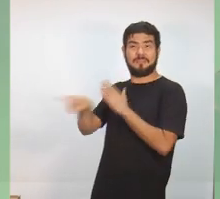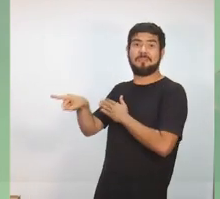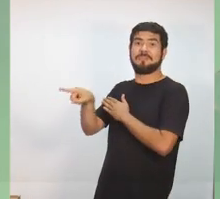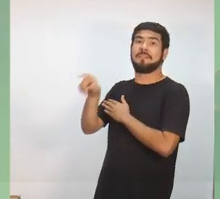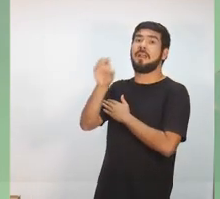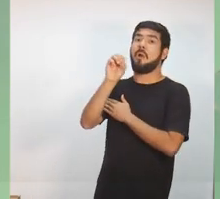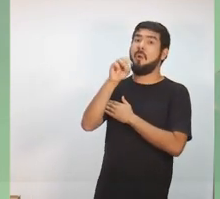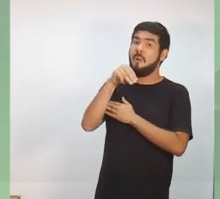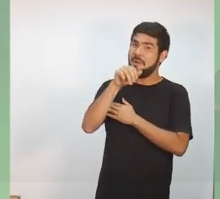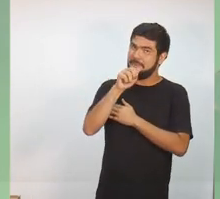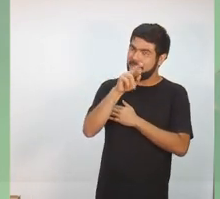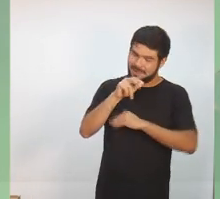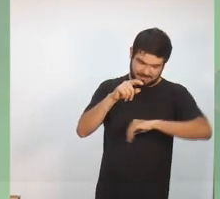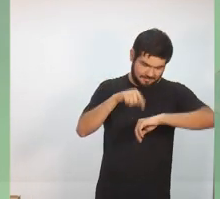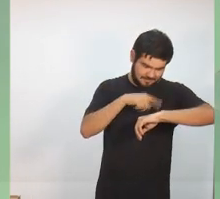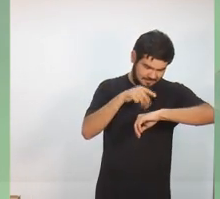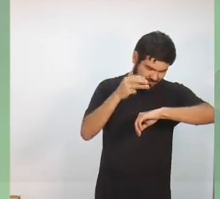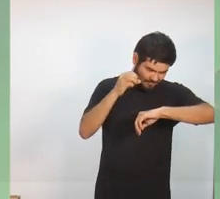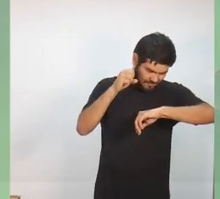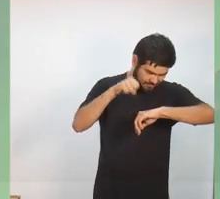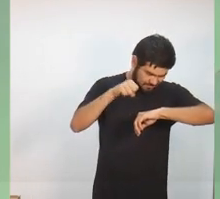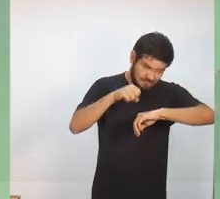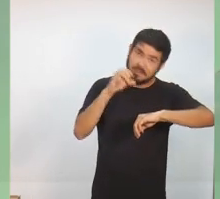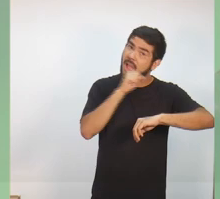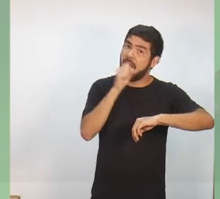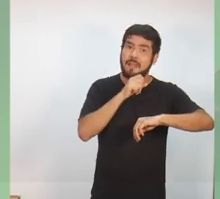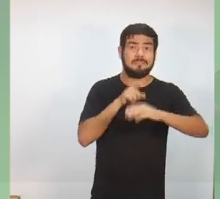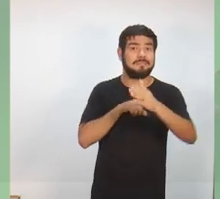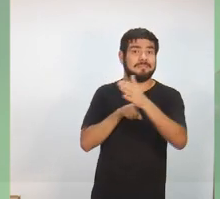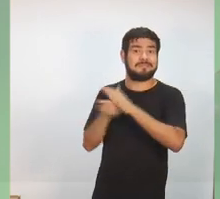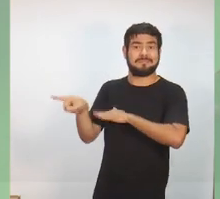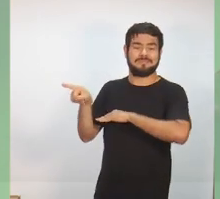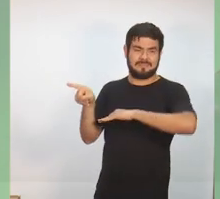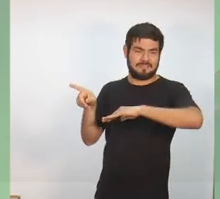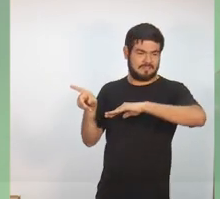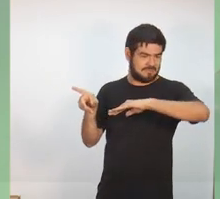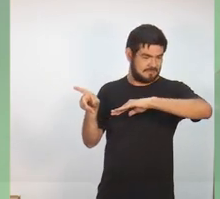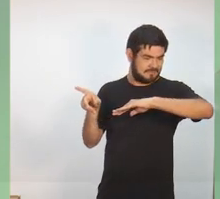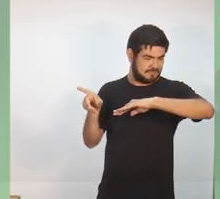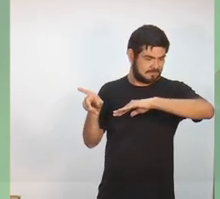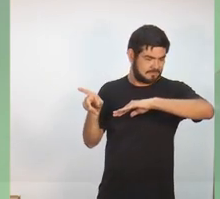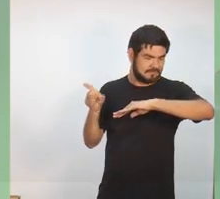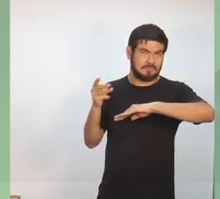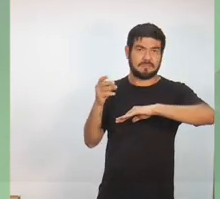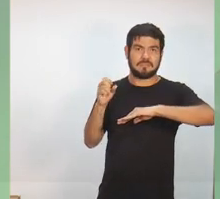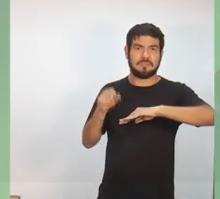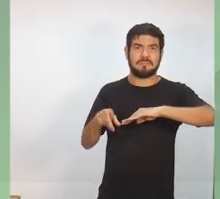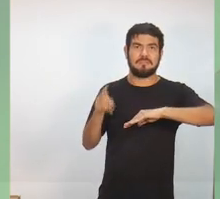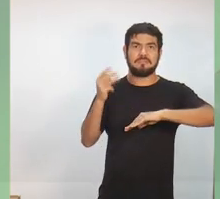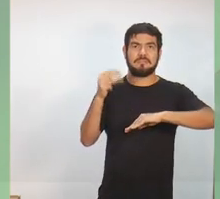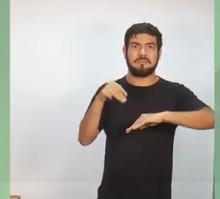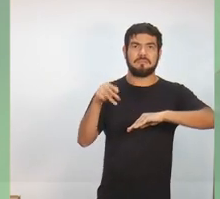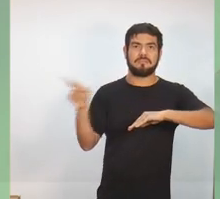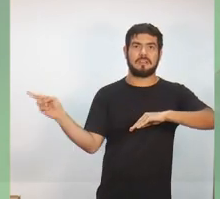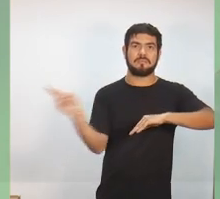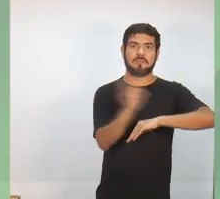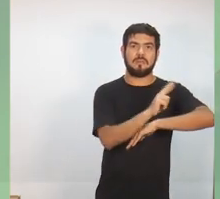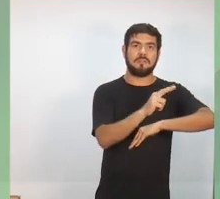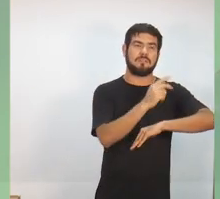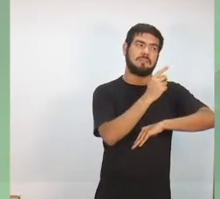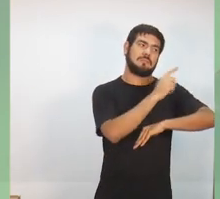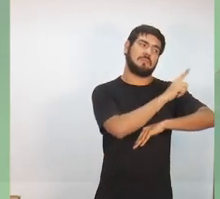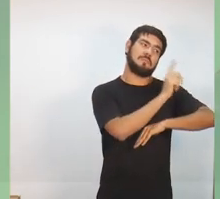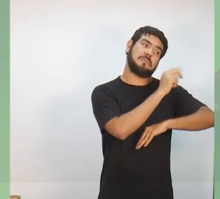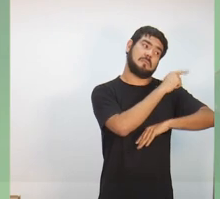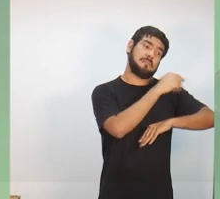Aziz. Vou pedir uns 30 segundos na tela, da mesma rotina. 30 segundos, 3 minutos de resposta, 1 minuto e meio para